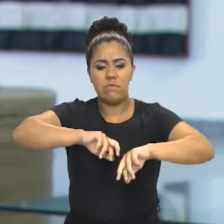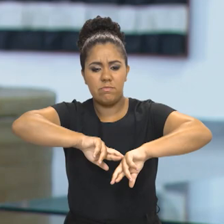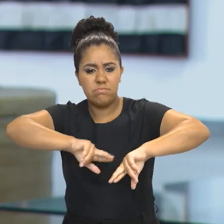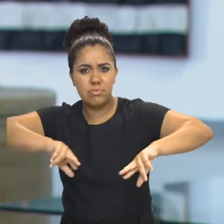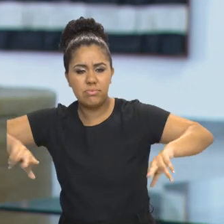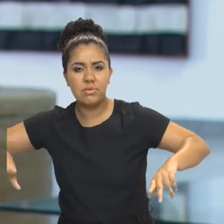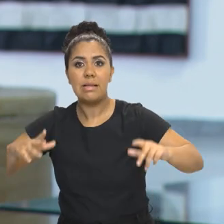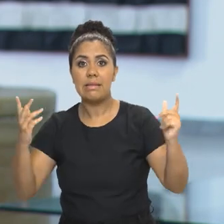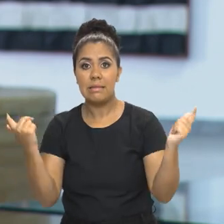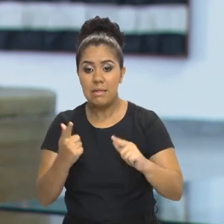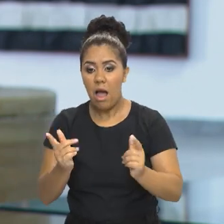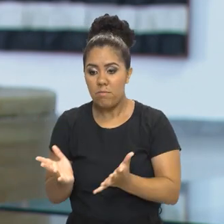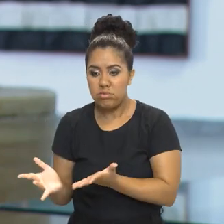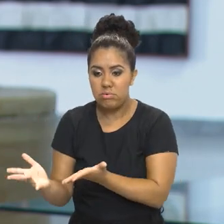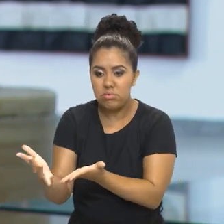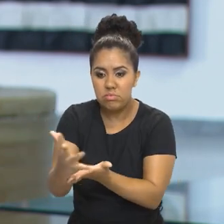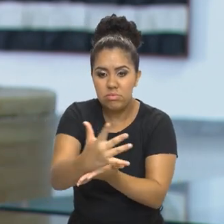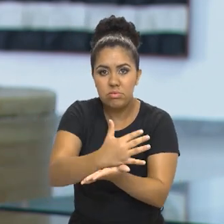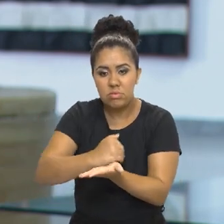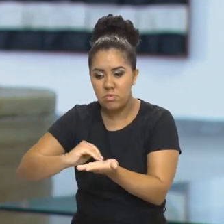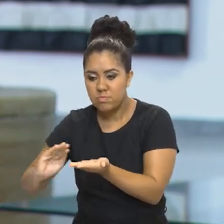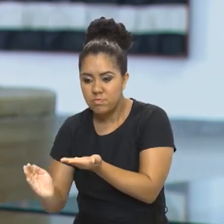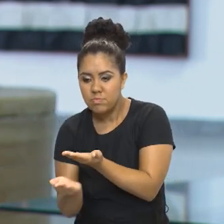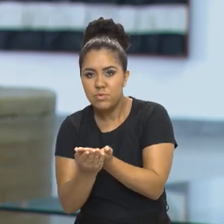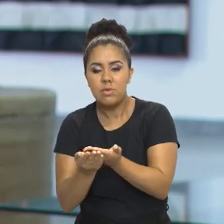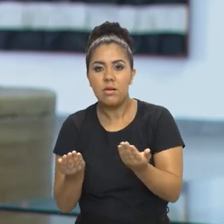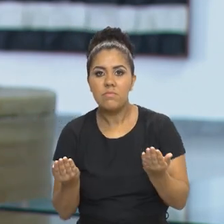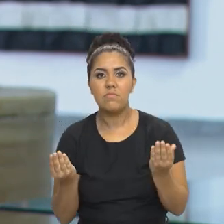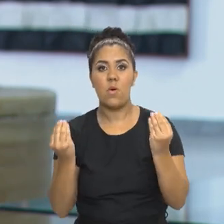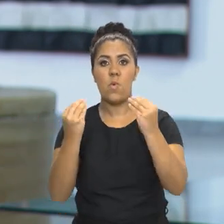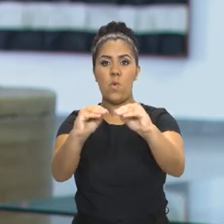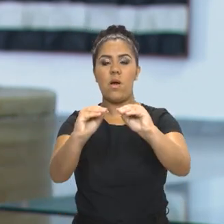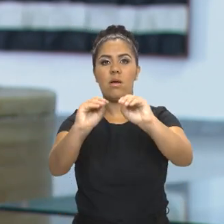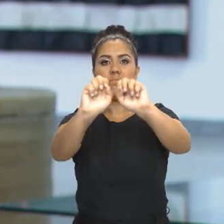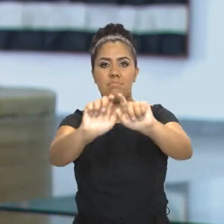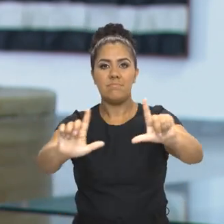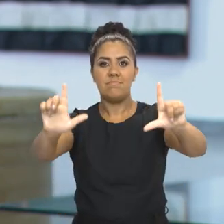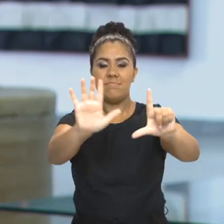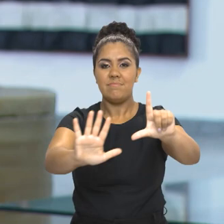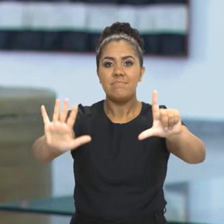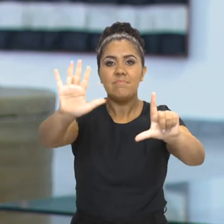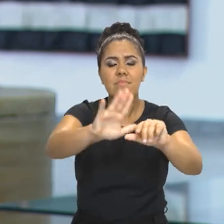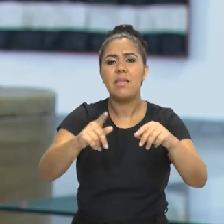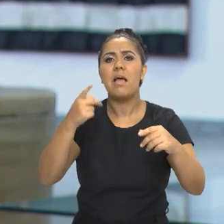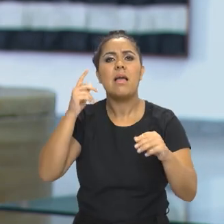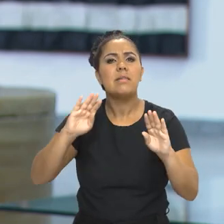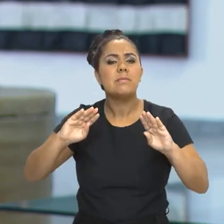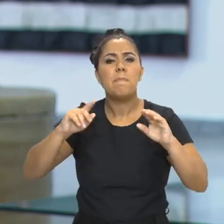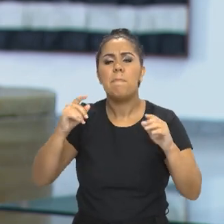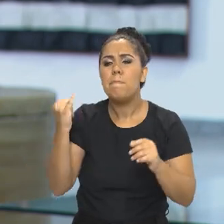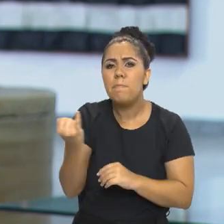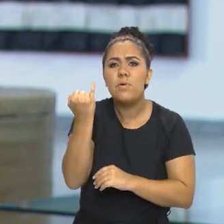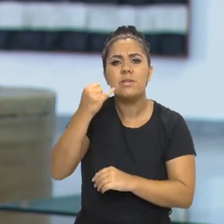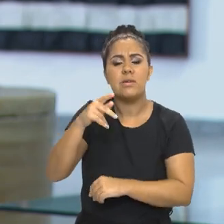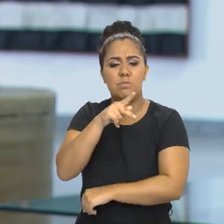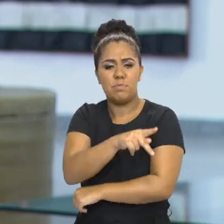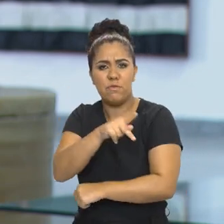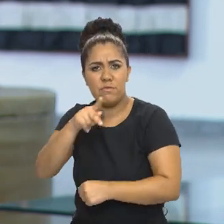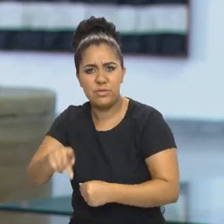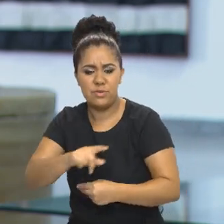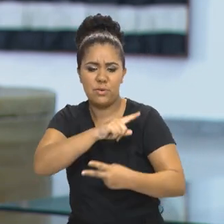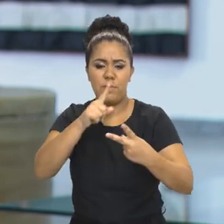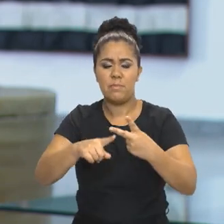Então, uma ferramenta que é muito boa para pesquisadores, para estudantes, professores que querem trabalhar com arte, com